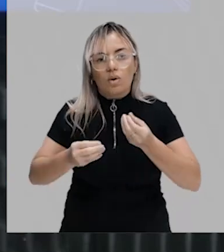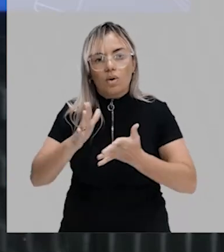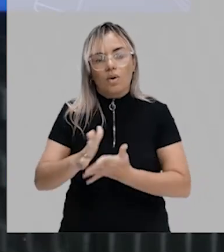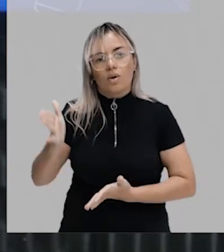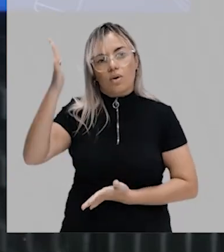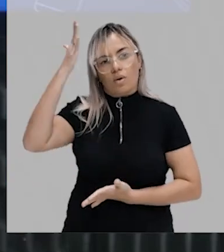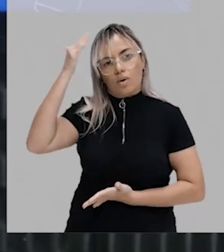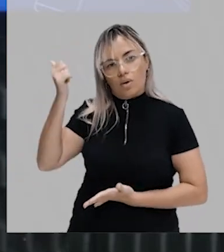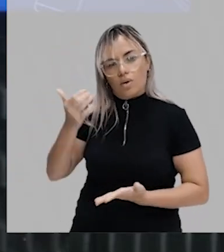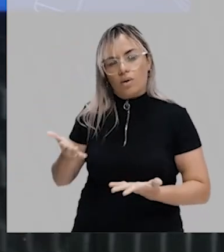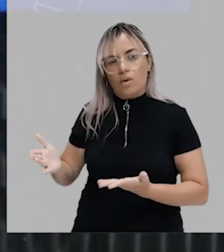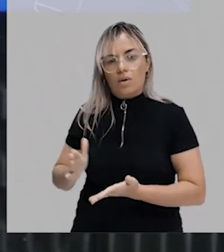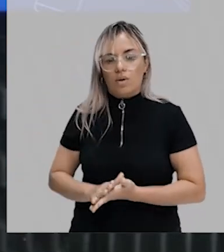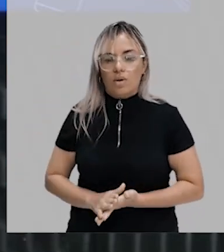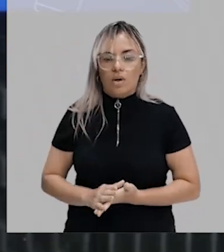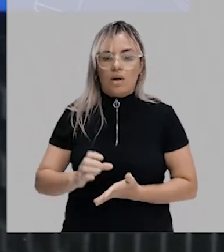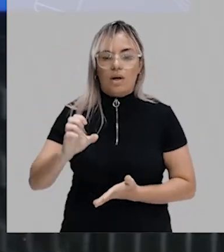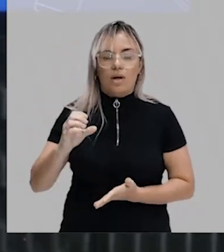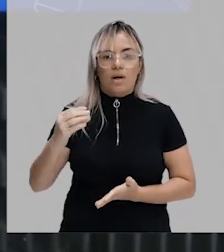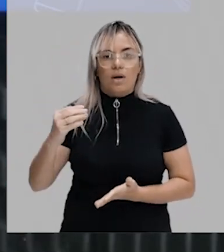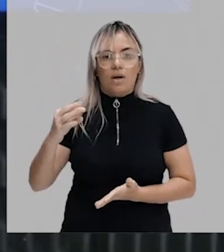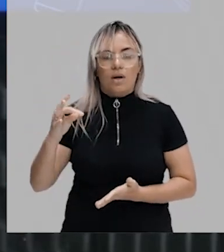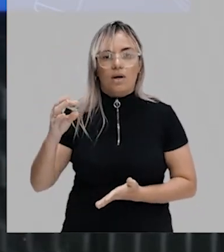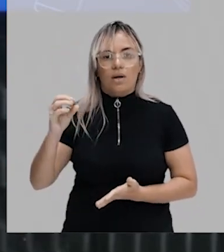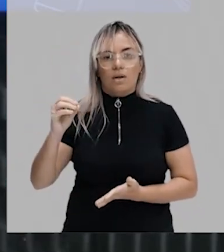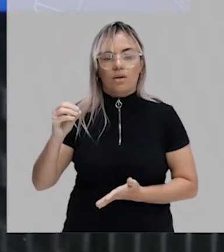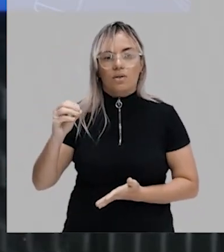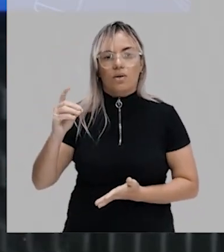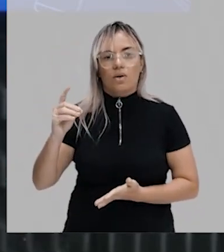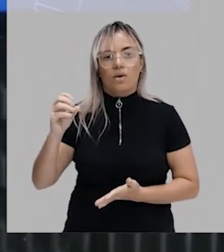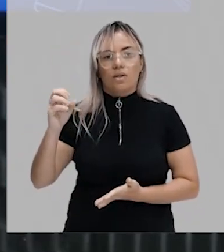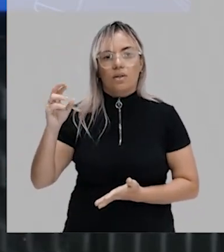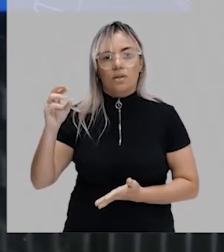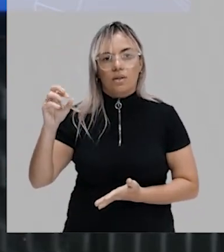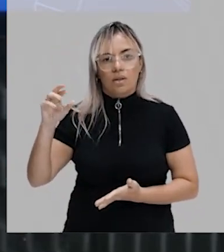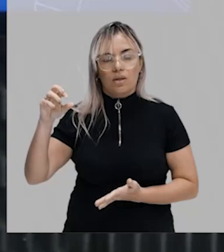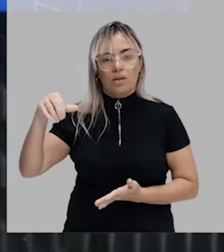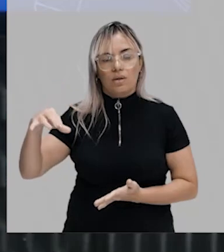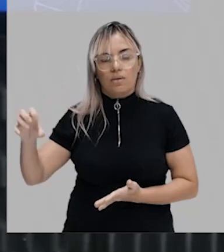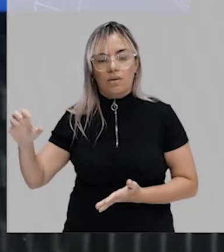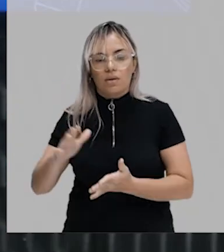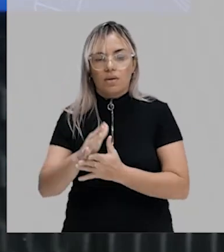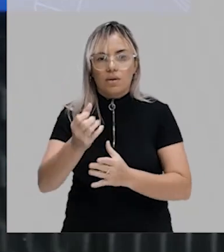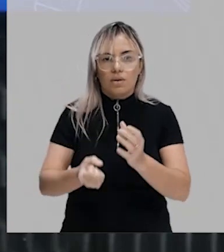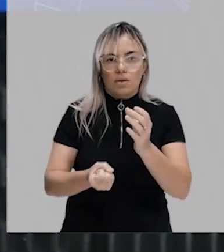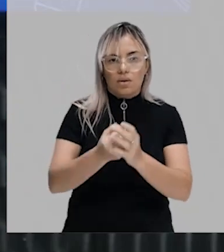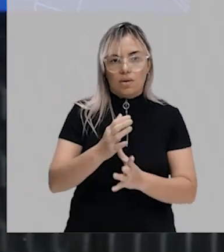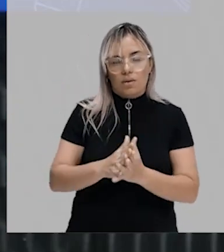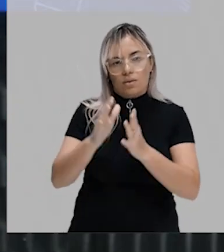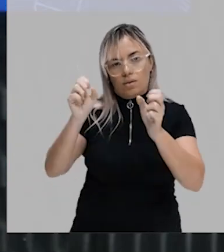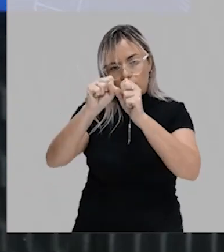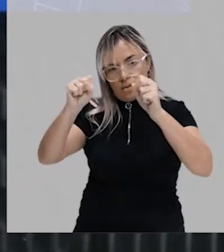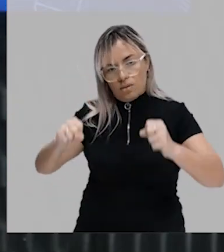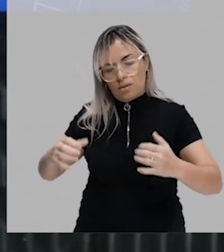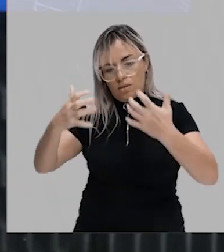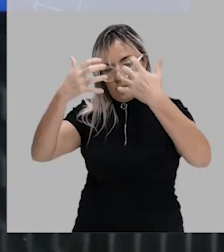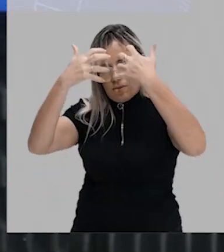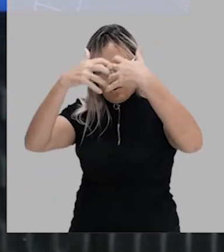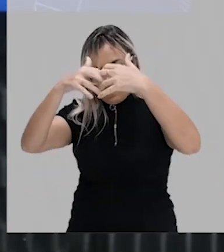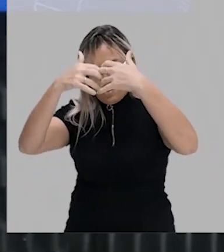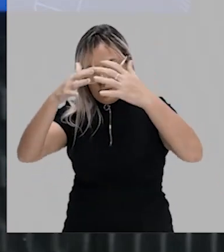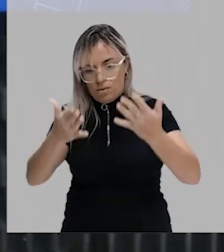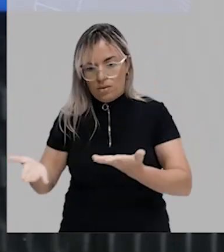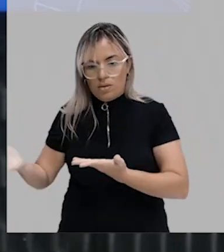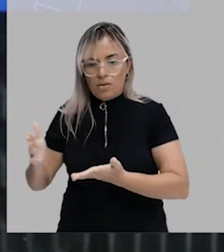que a ectoderme, tá, a ectoderme, ela origina toda a parte do sistema nervoso. Então, como é que